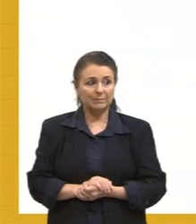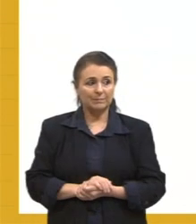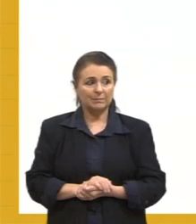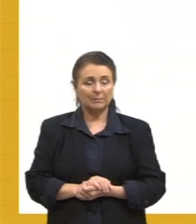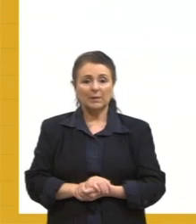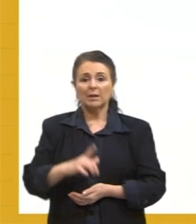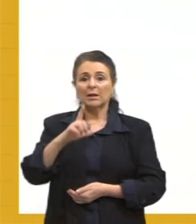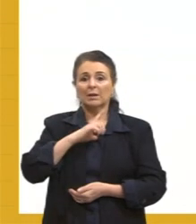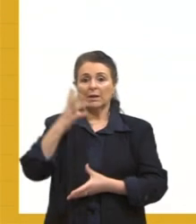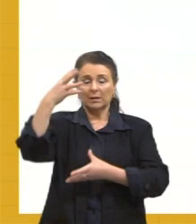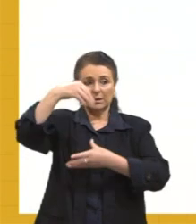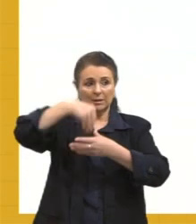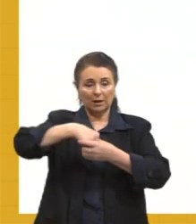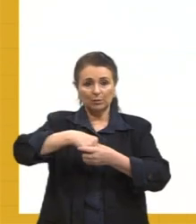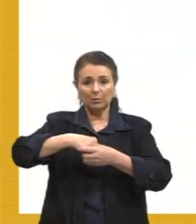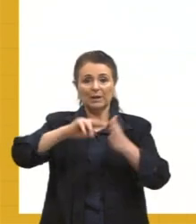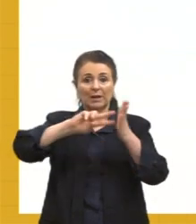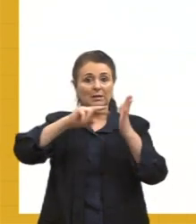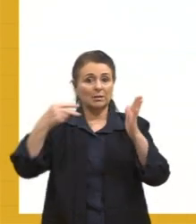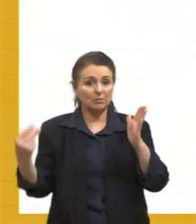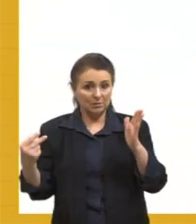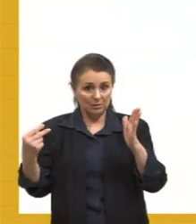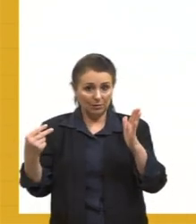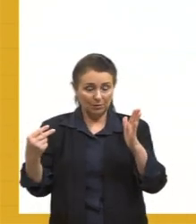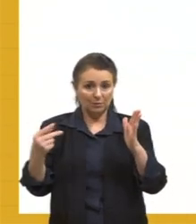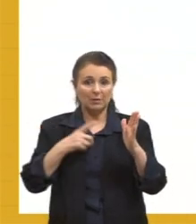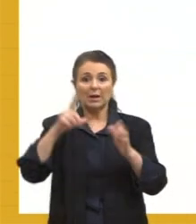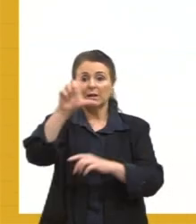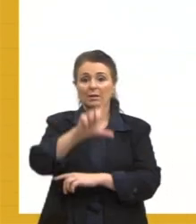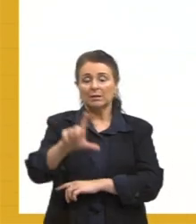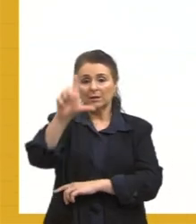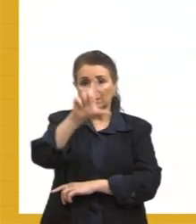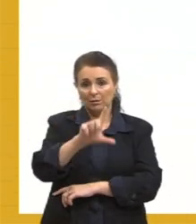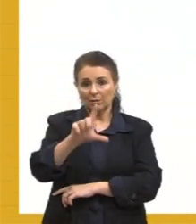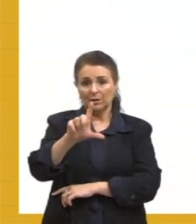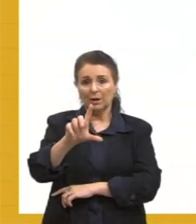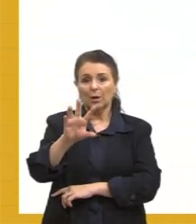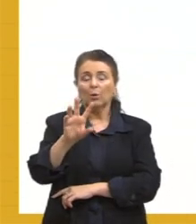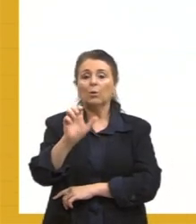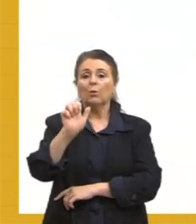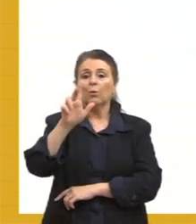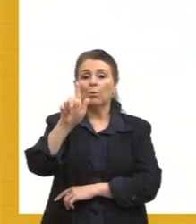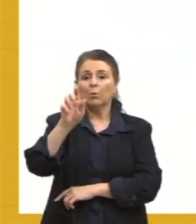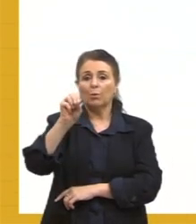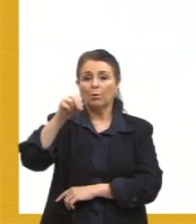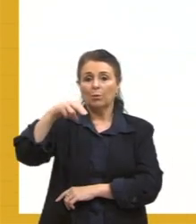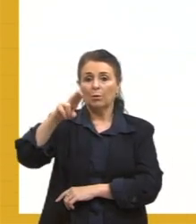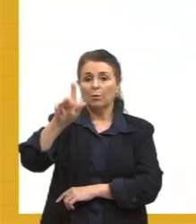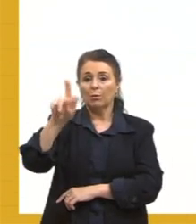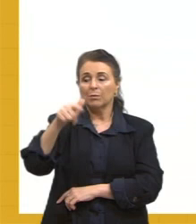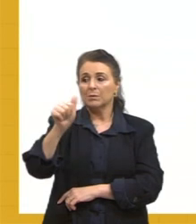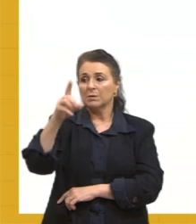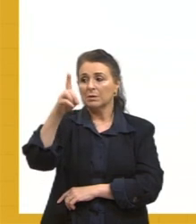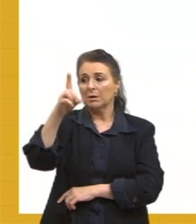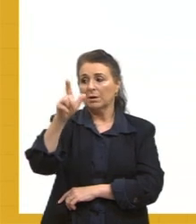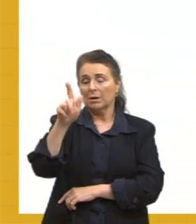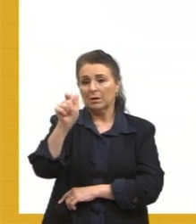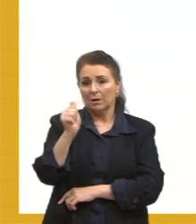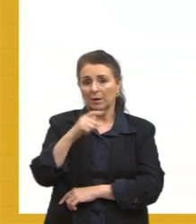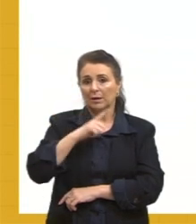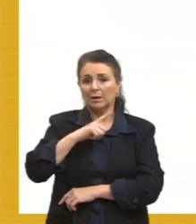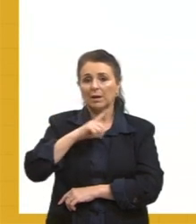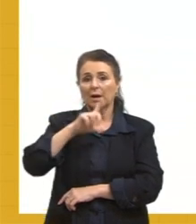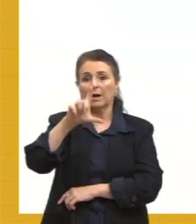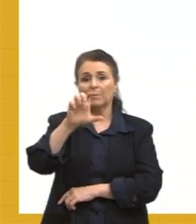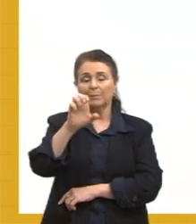A gente tem dentro da tradução como formadora das literaturas o Tomás Antônio Gonzaga até que a Elisage já fez a